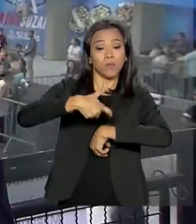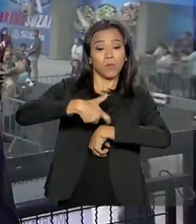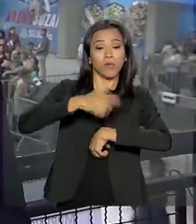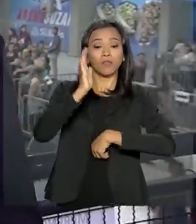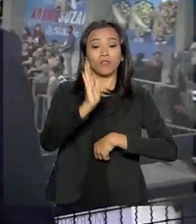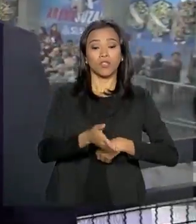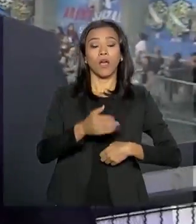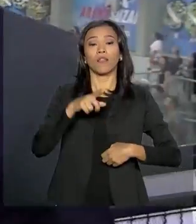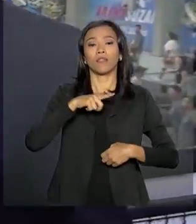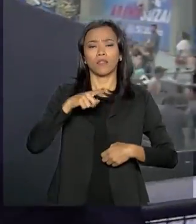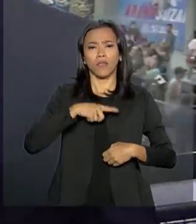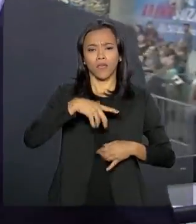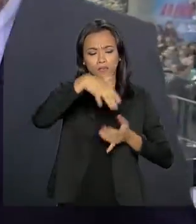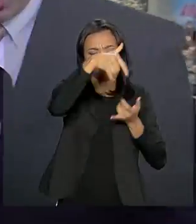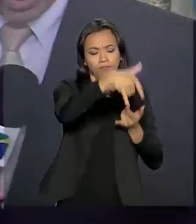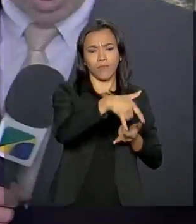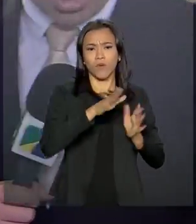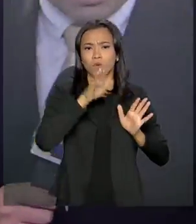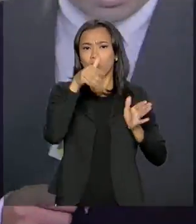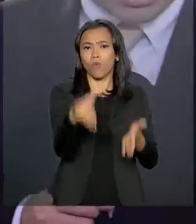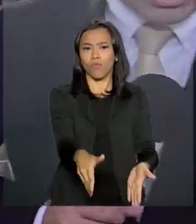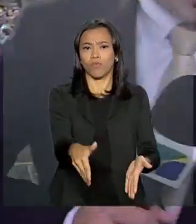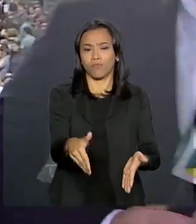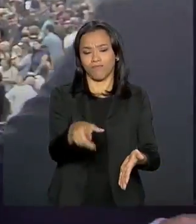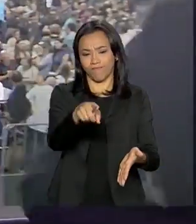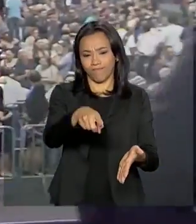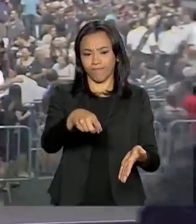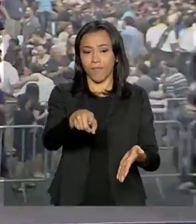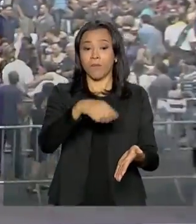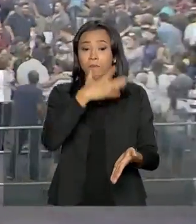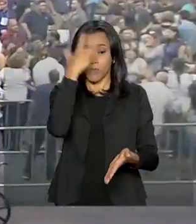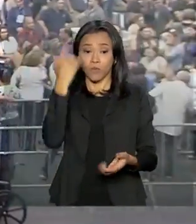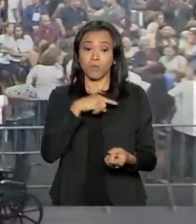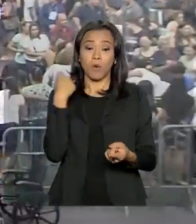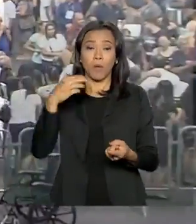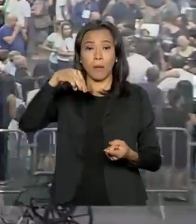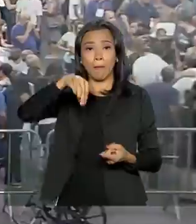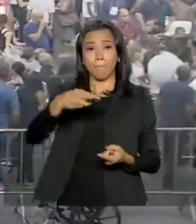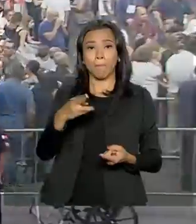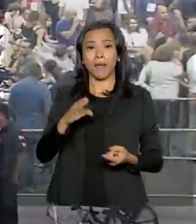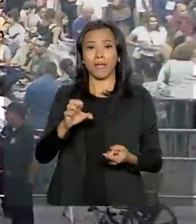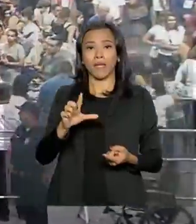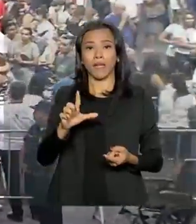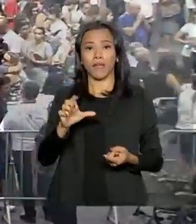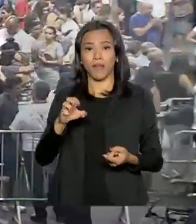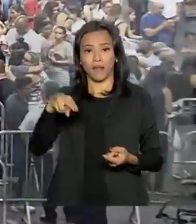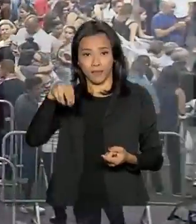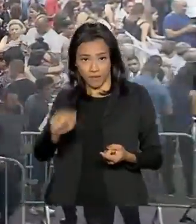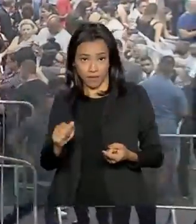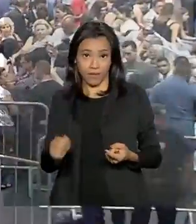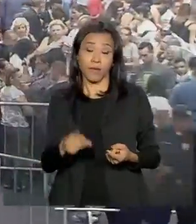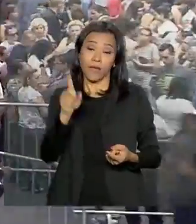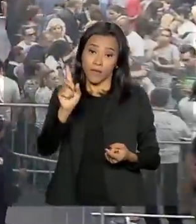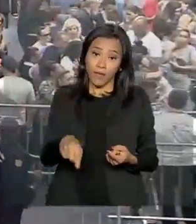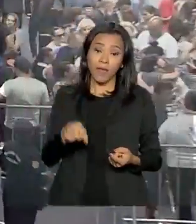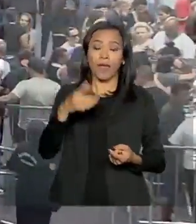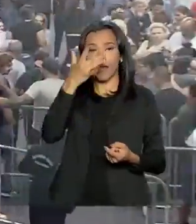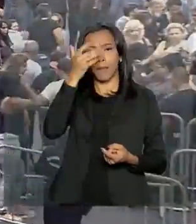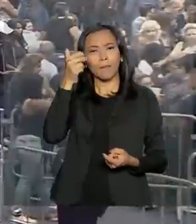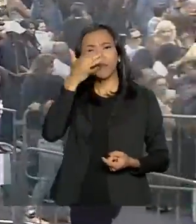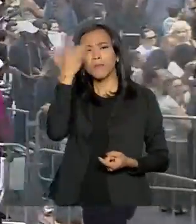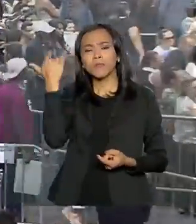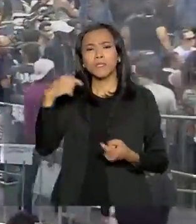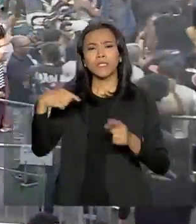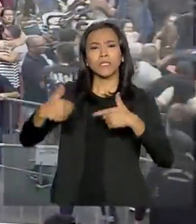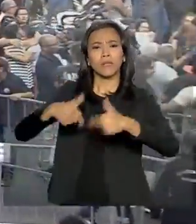velados coletivamente os corpos de Marilena Ferreira, Vieira Azumeso, que é funcionária da